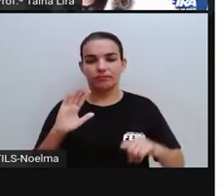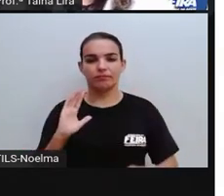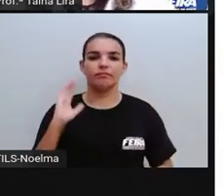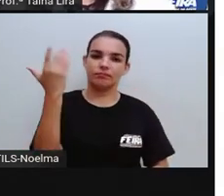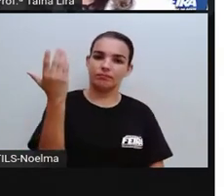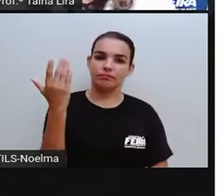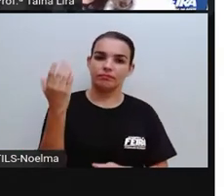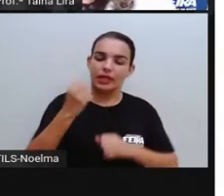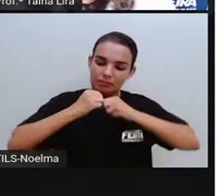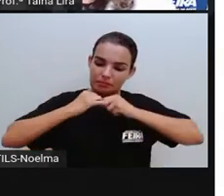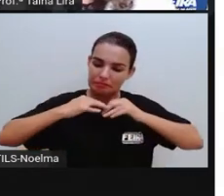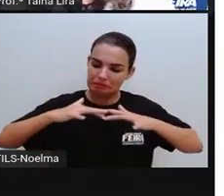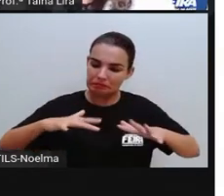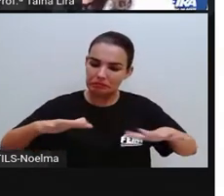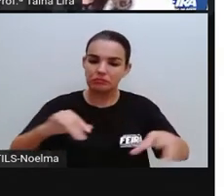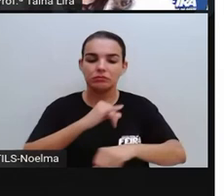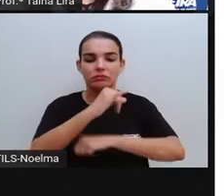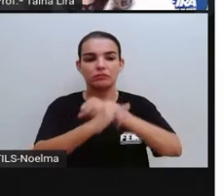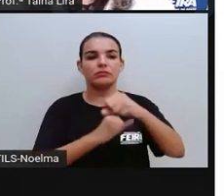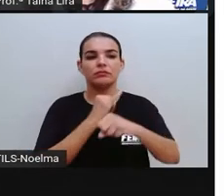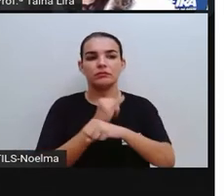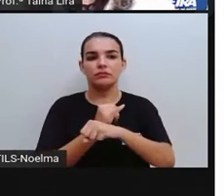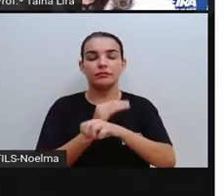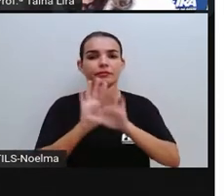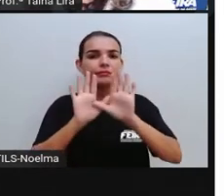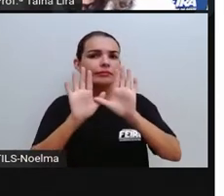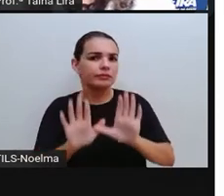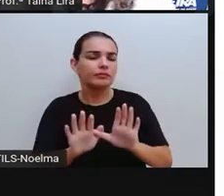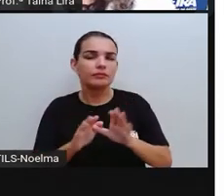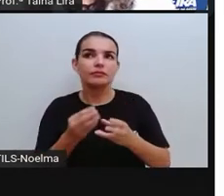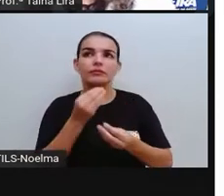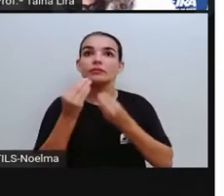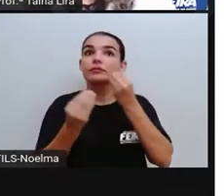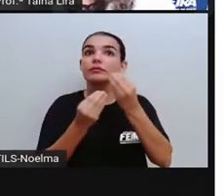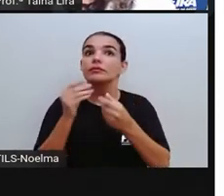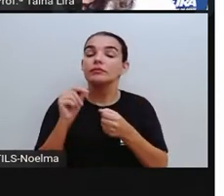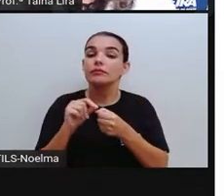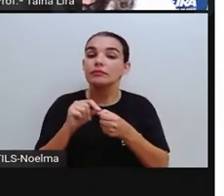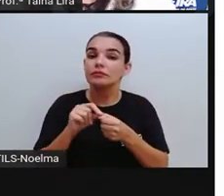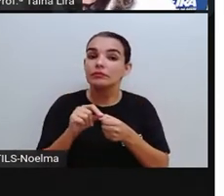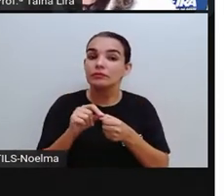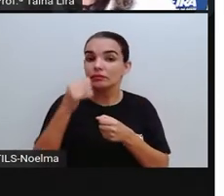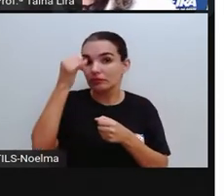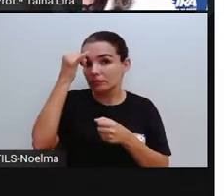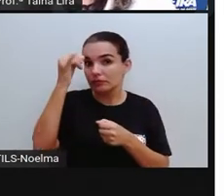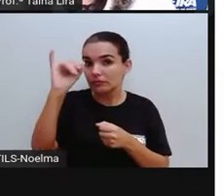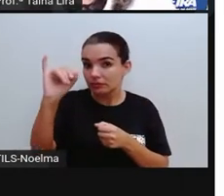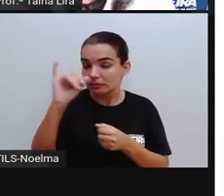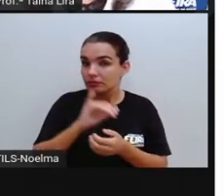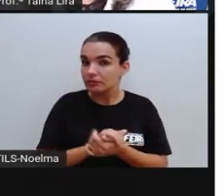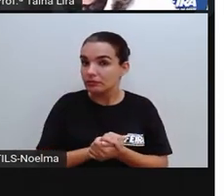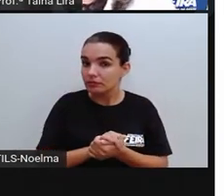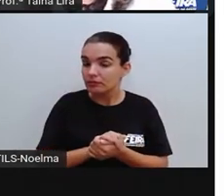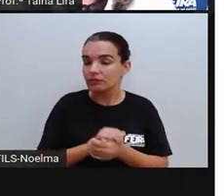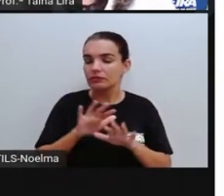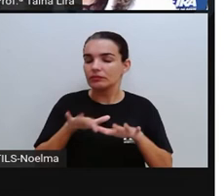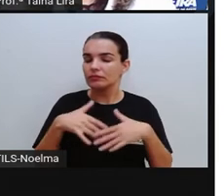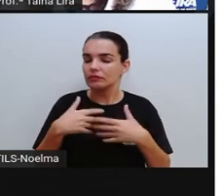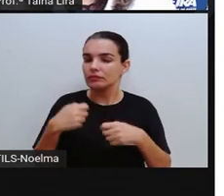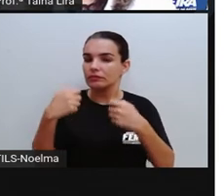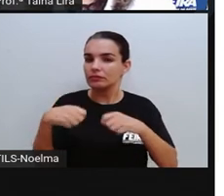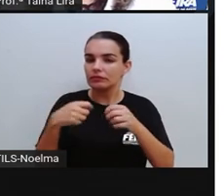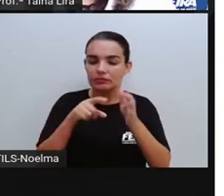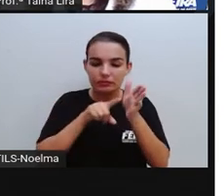internet. Pró, e o que é eu posso fazer? Checar, né, as fontes da notícia para saber se são